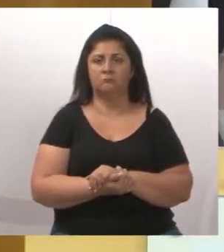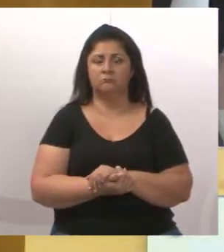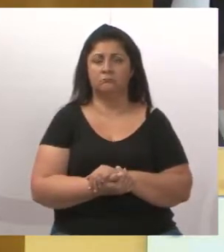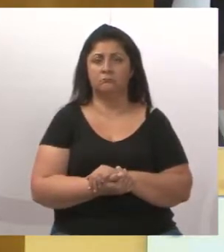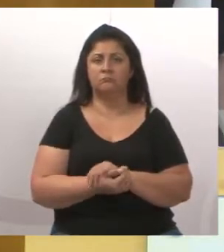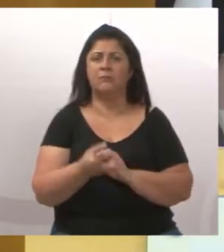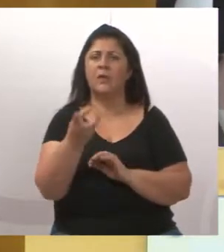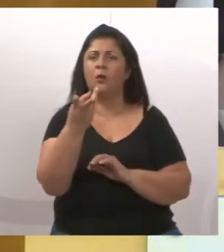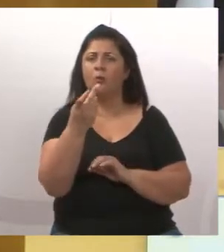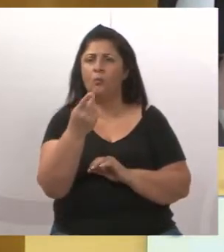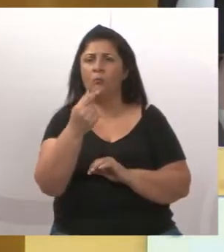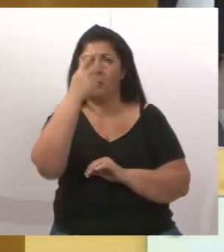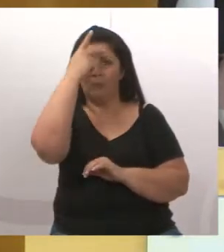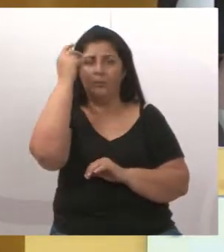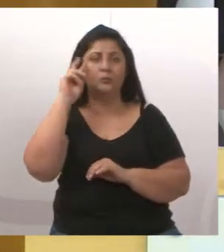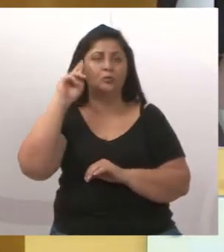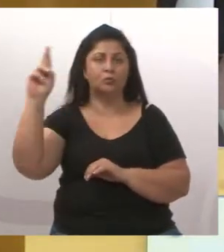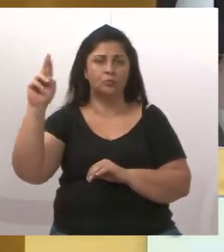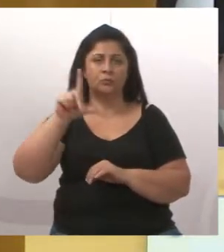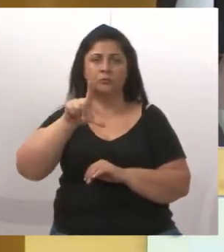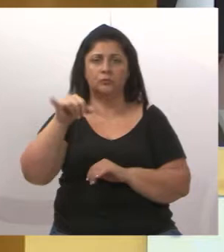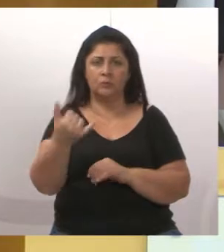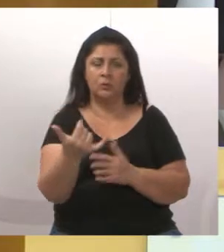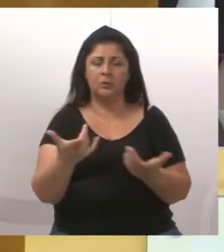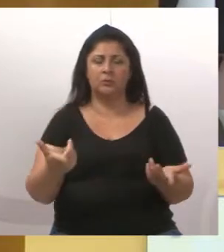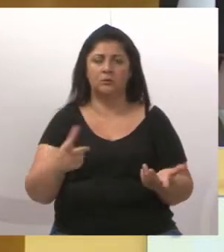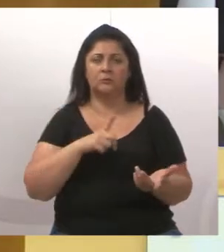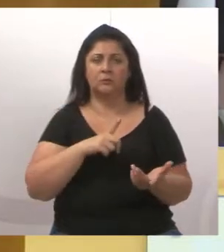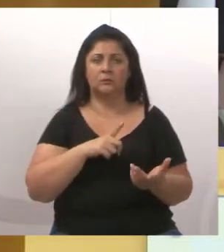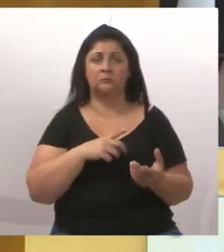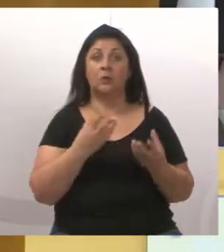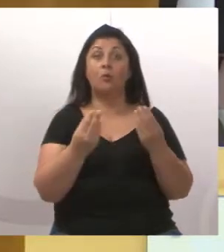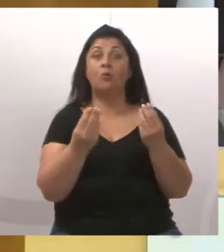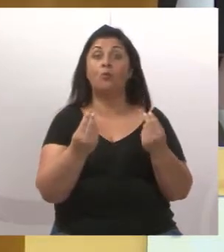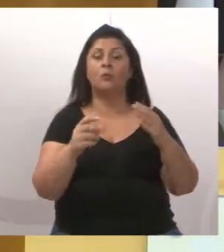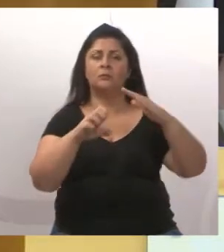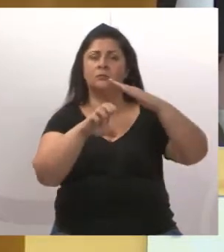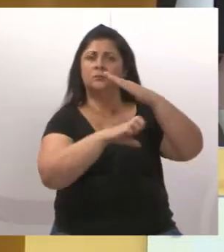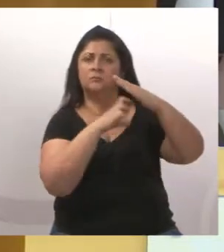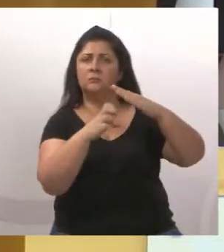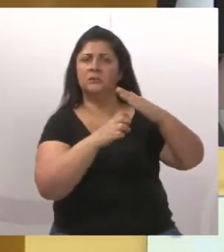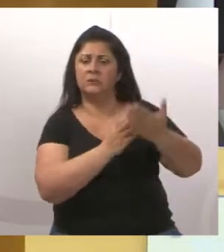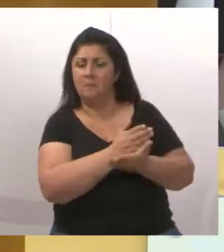Quantos comerciantes, quantos empresários passam por esse eixo,